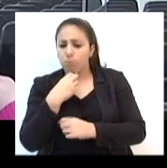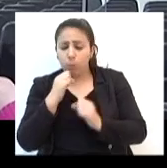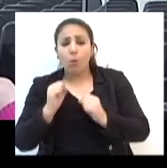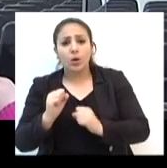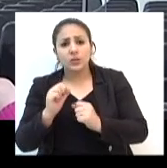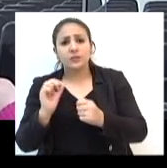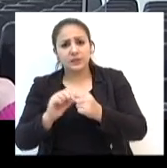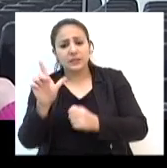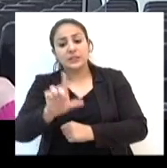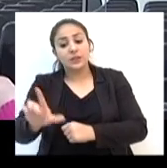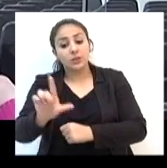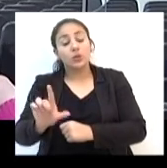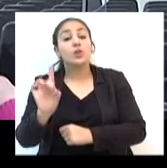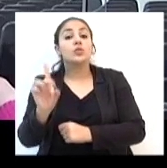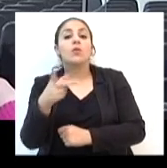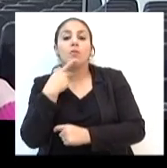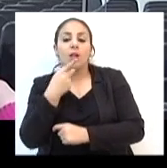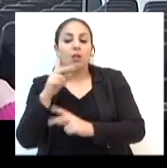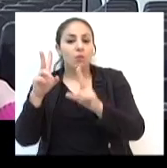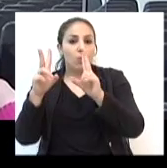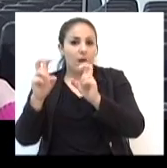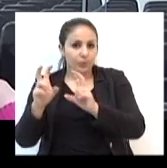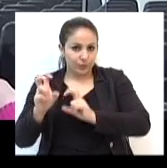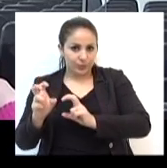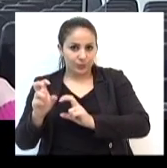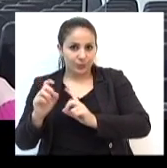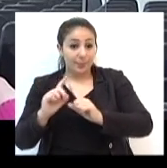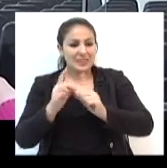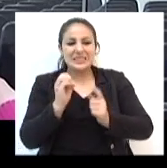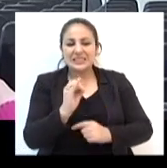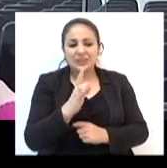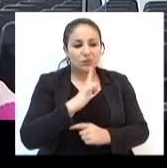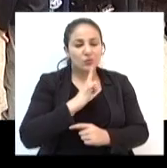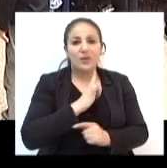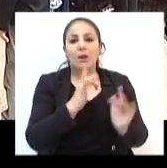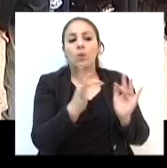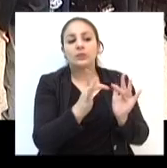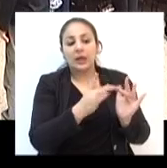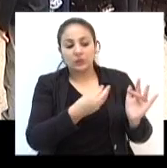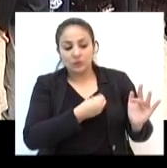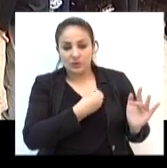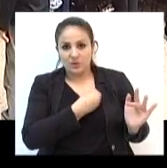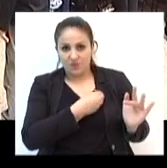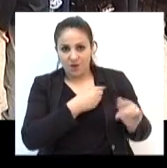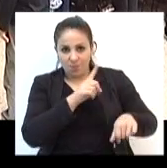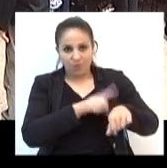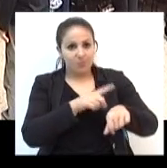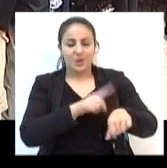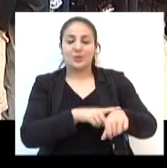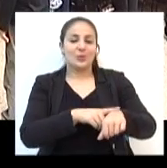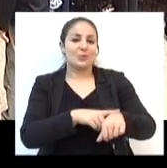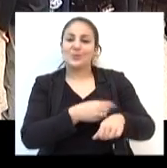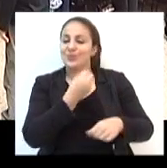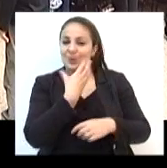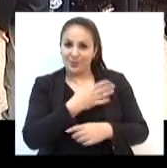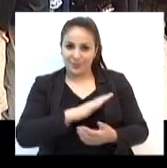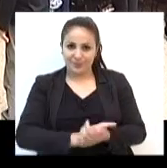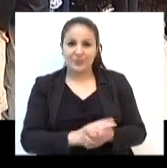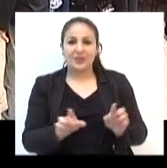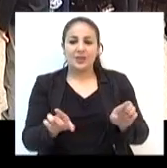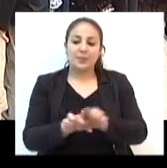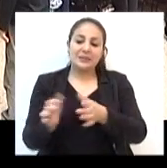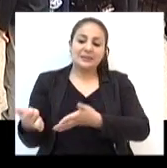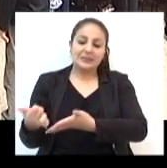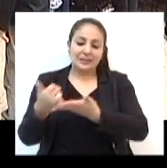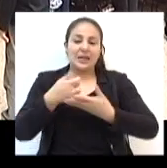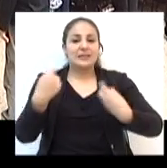morar, se tu não viver aquela situação, não vai ficar boa. E ele pode trazer essa ideia, qual é o sentimento das pessoas, quais são as